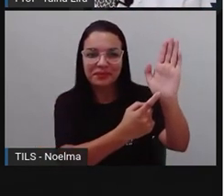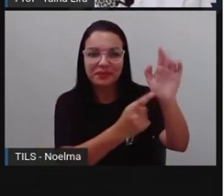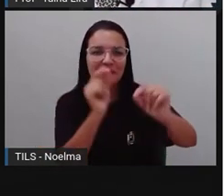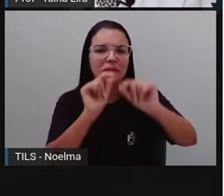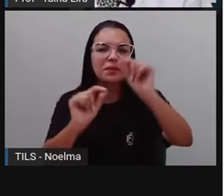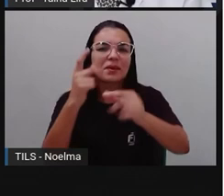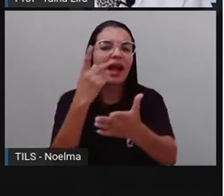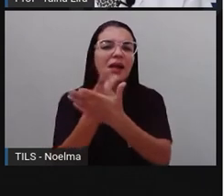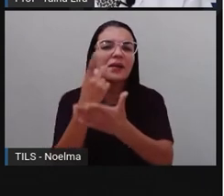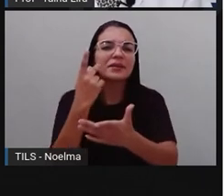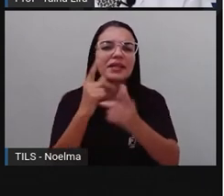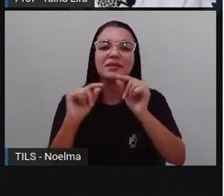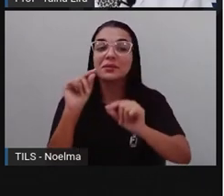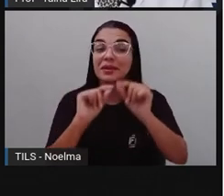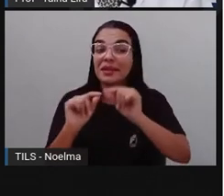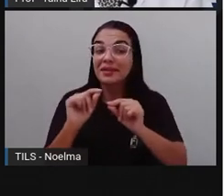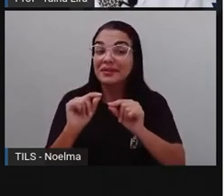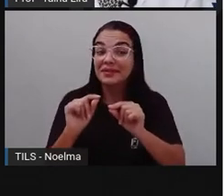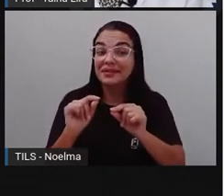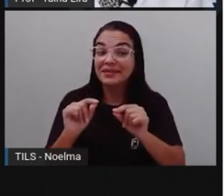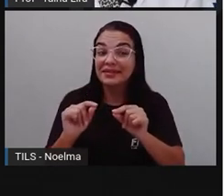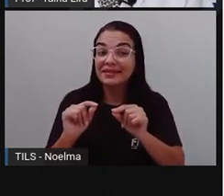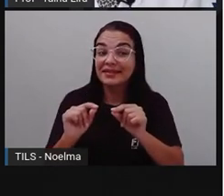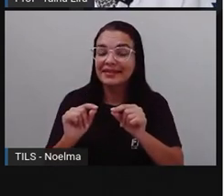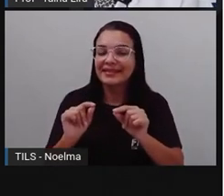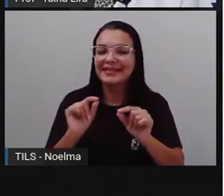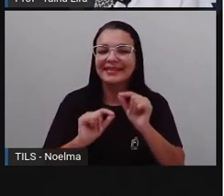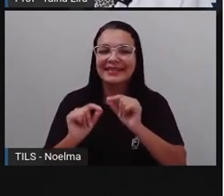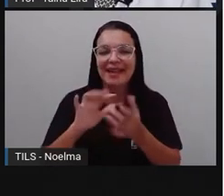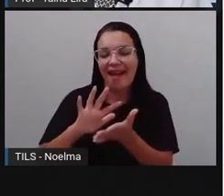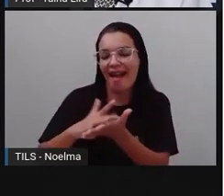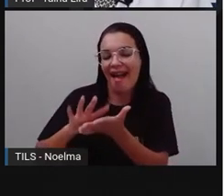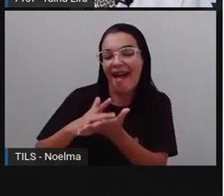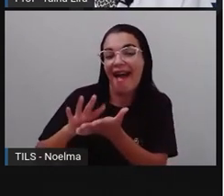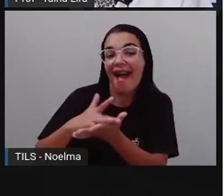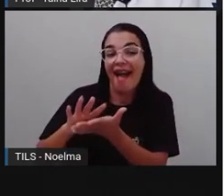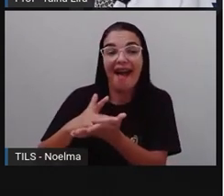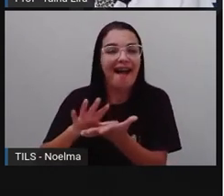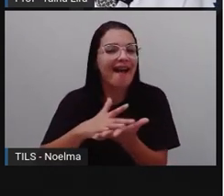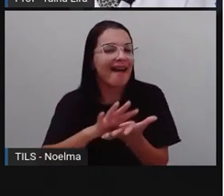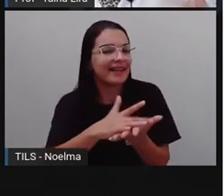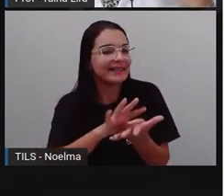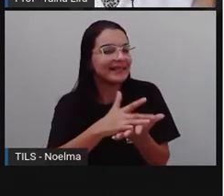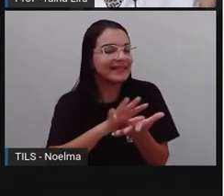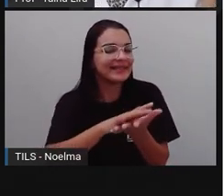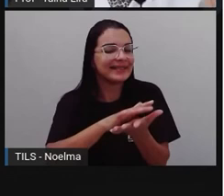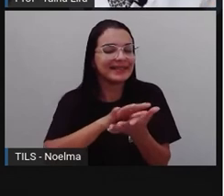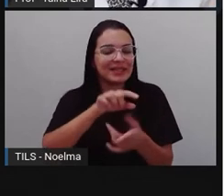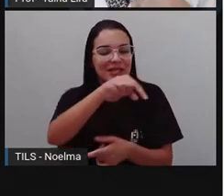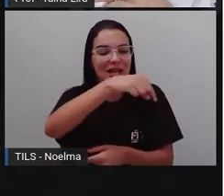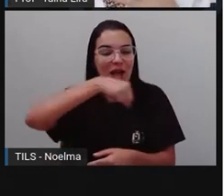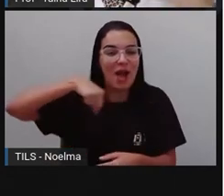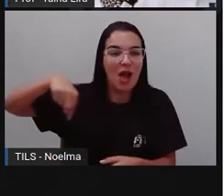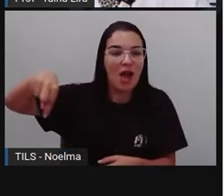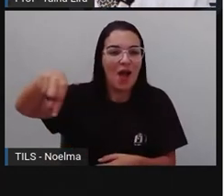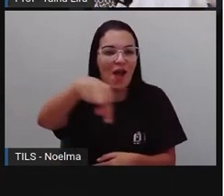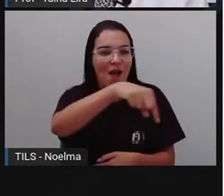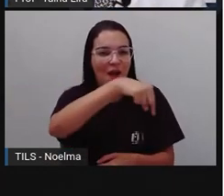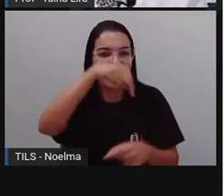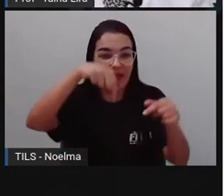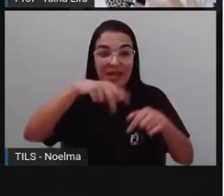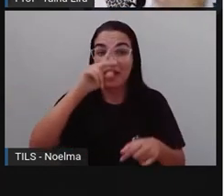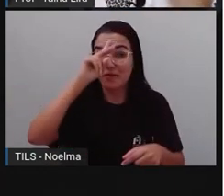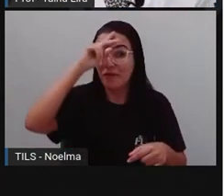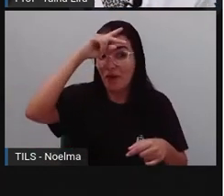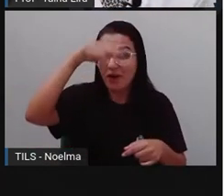tá acontecendo o que aqui, Pró? Olha lá, aqui nós temos o samba de roda, que é muito forte